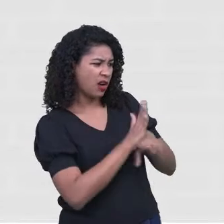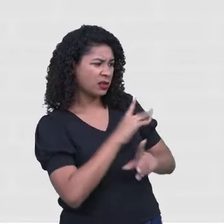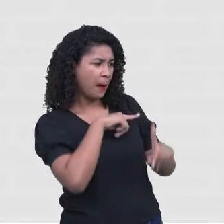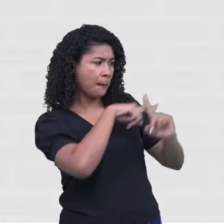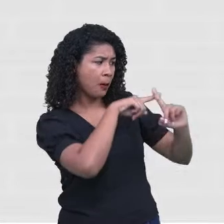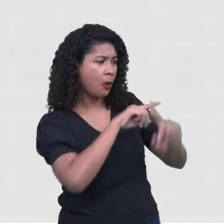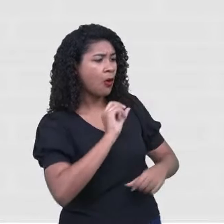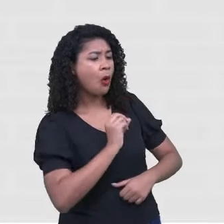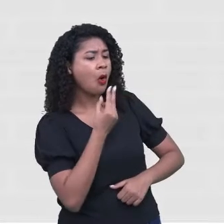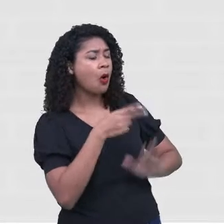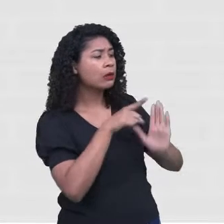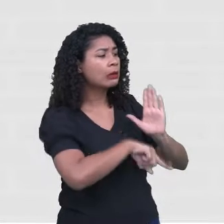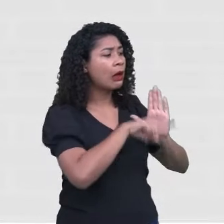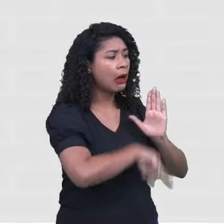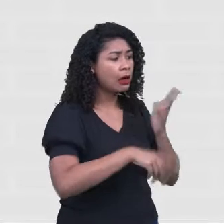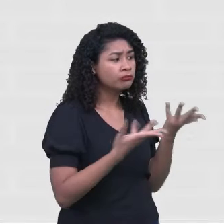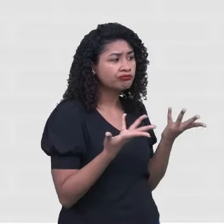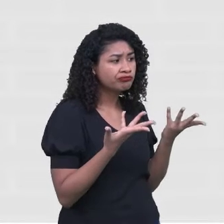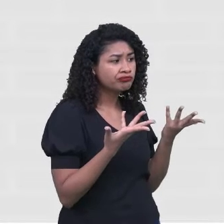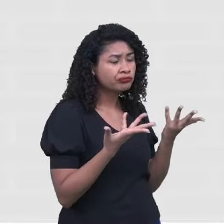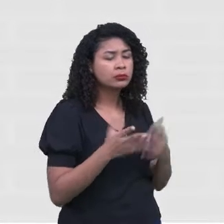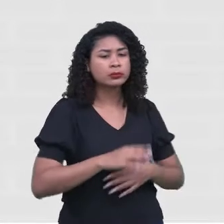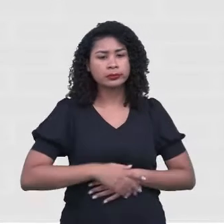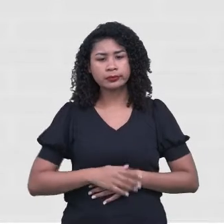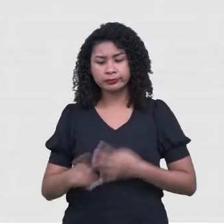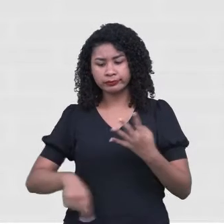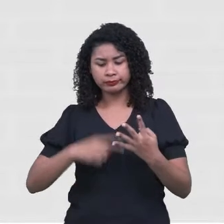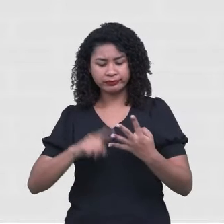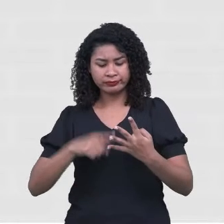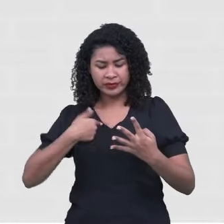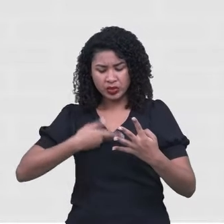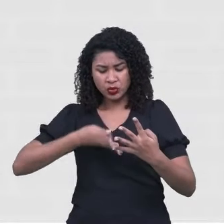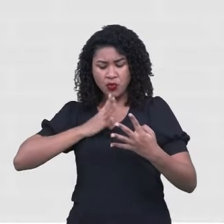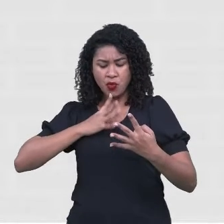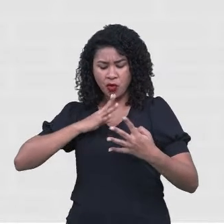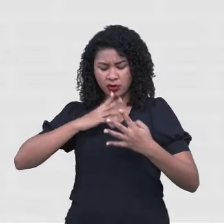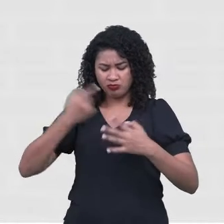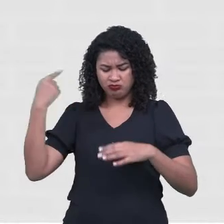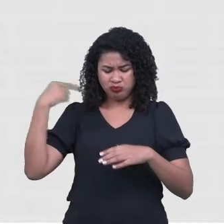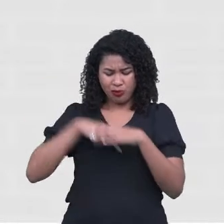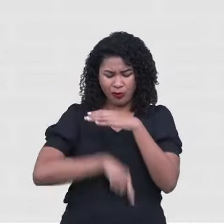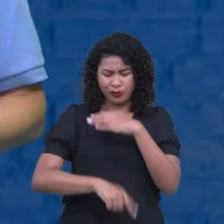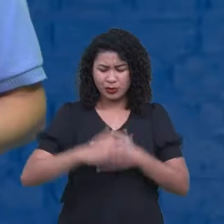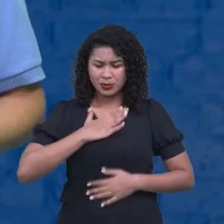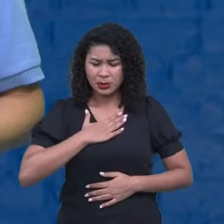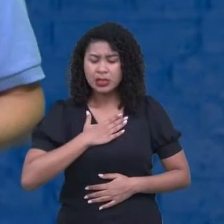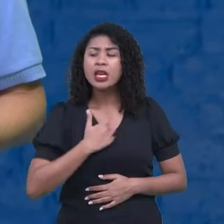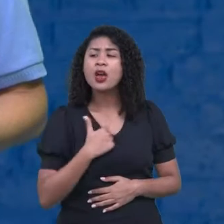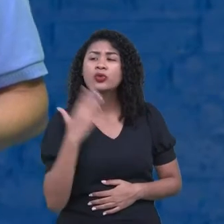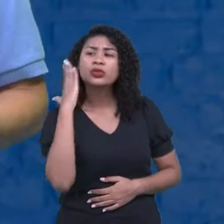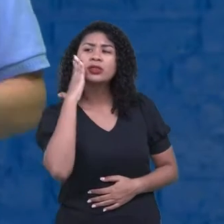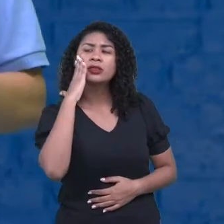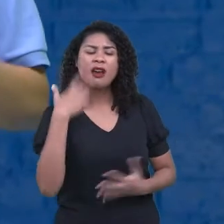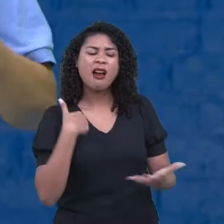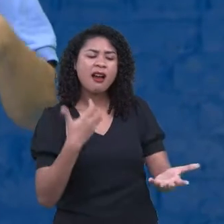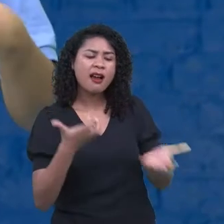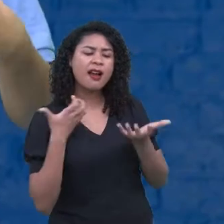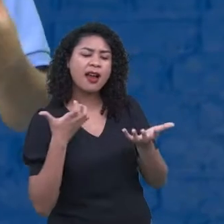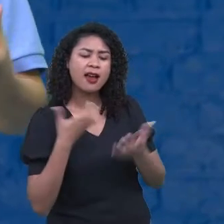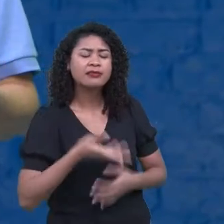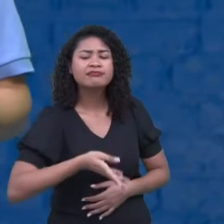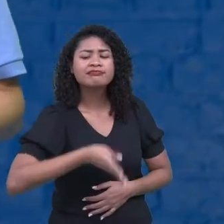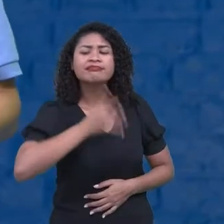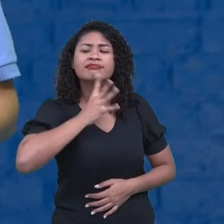O meu autoconhecimento. Então, quando eu me conheço, eu sei o que eu quero, do que eu gosto. Eu não